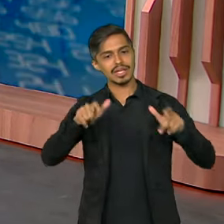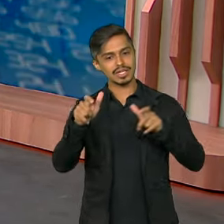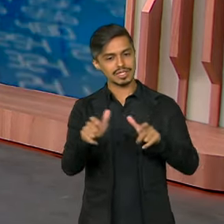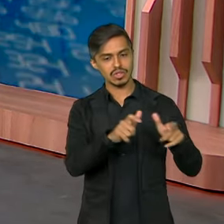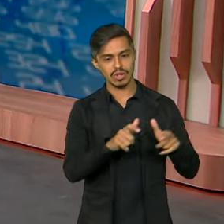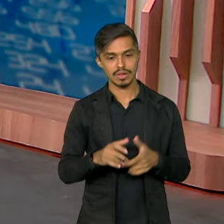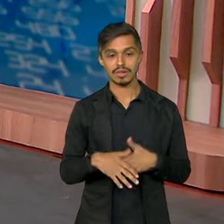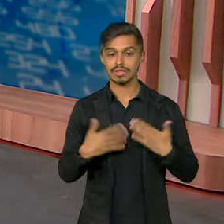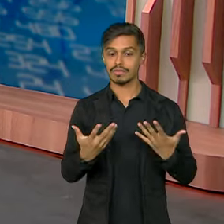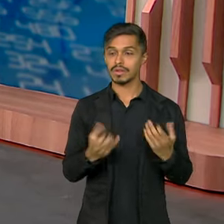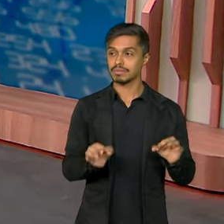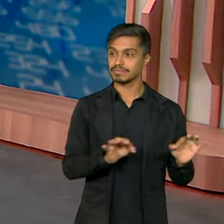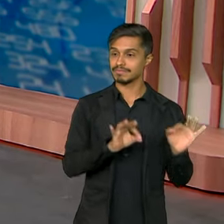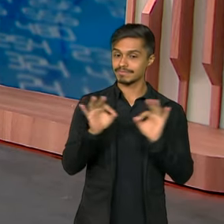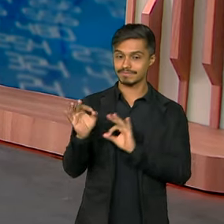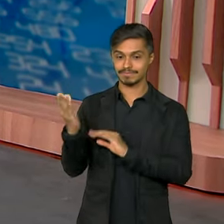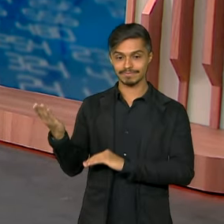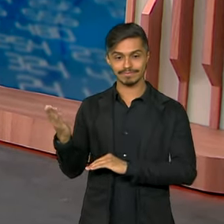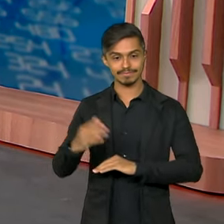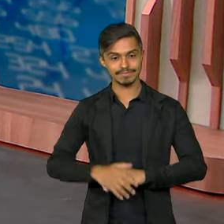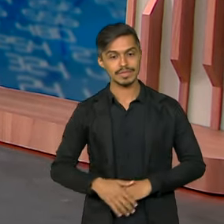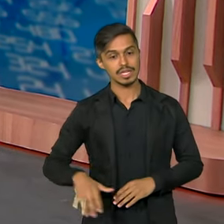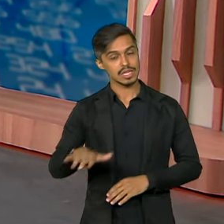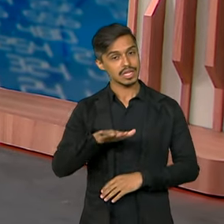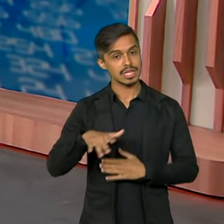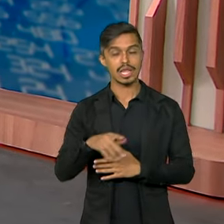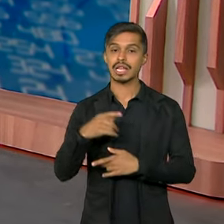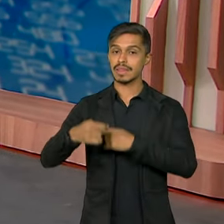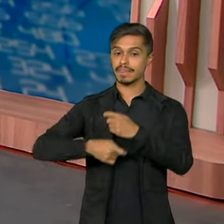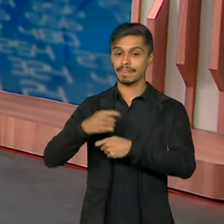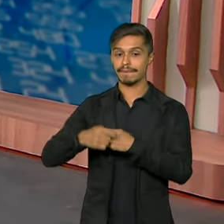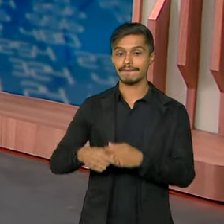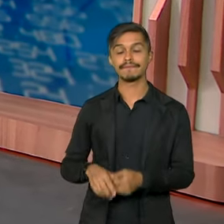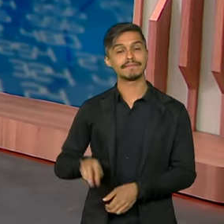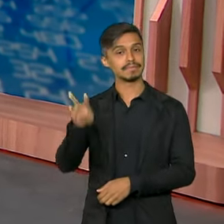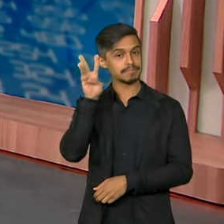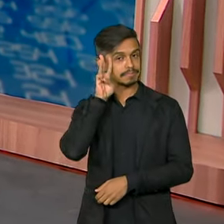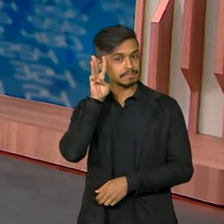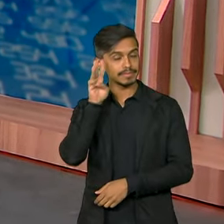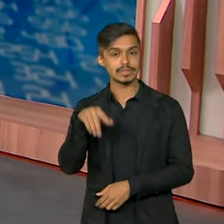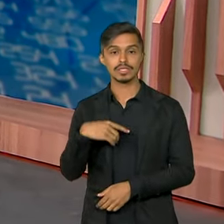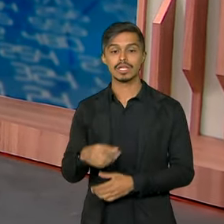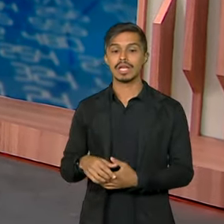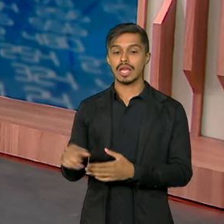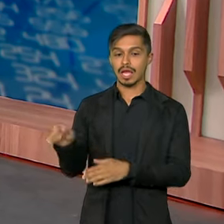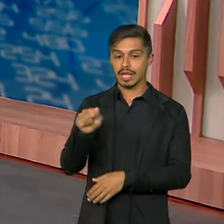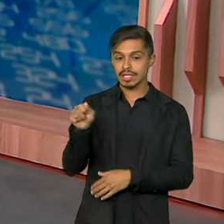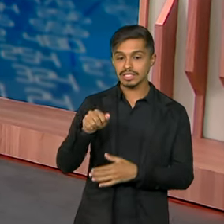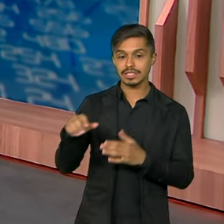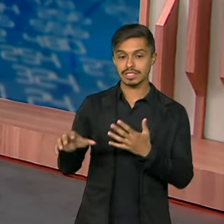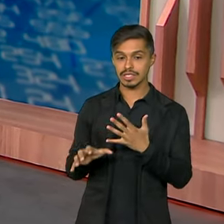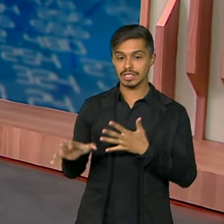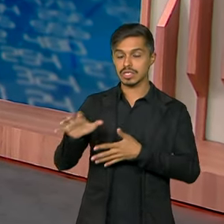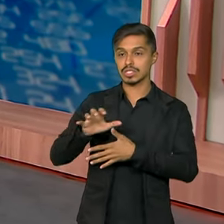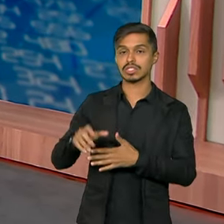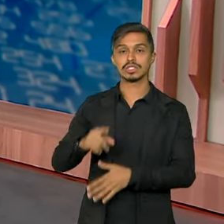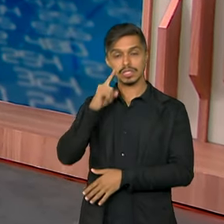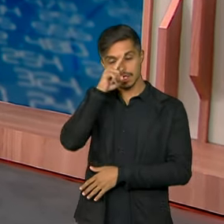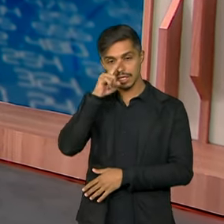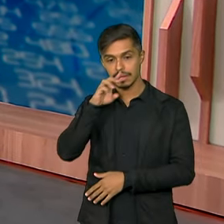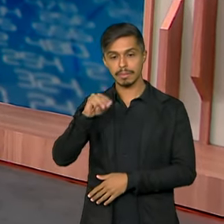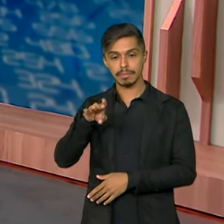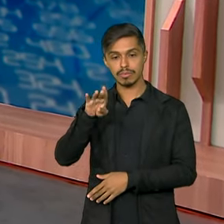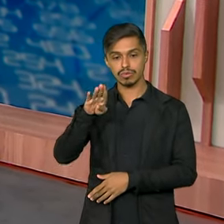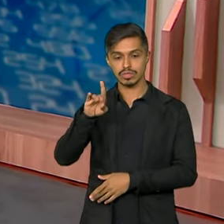áreas. Então vamos acompanhar aqui na área de economia. terça-feira, a Agência de Classificação de Riscos, MUDS,